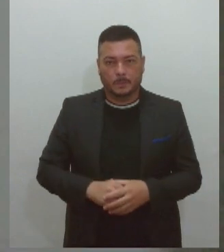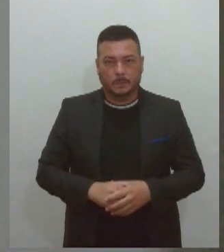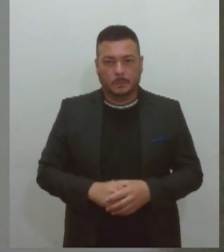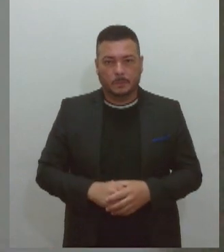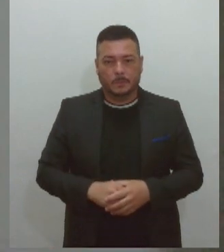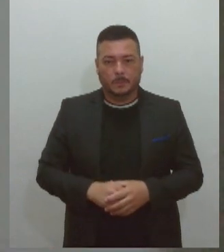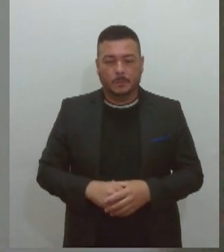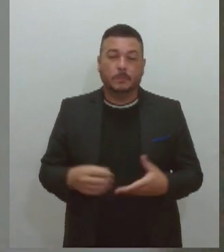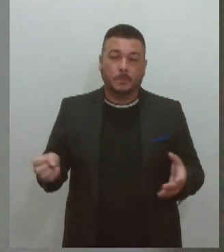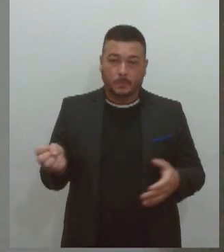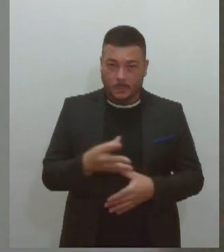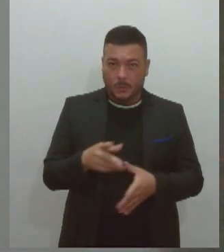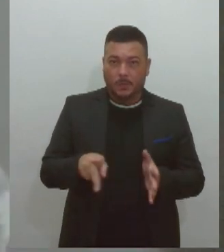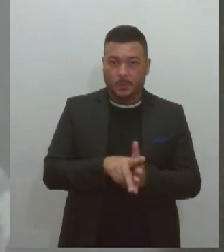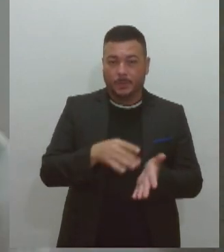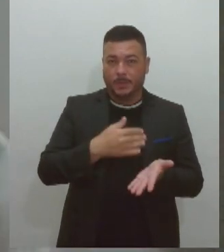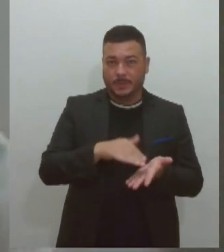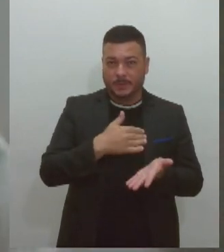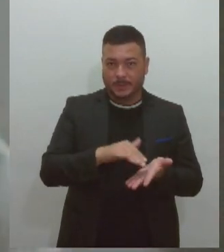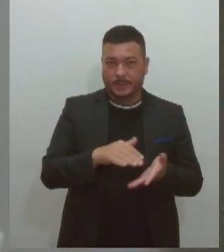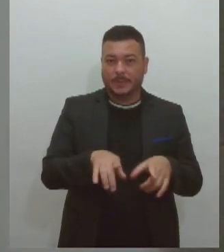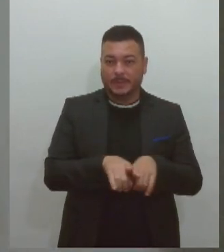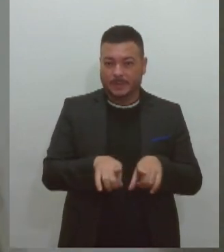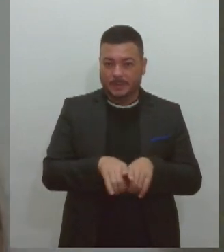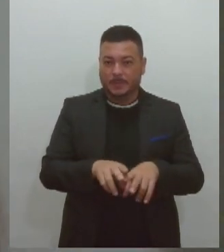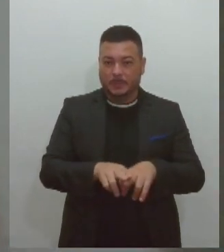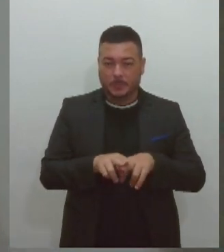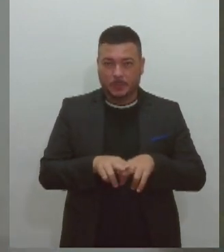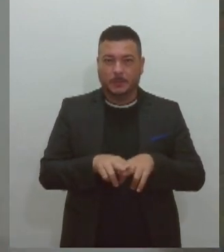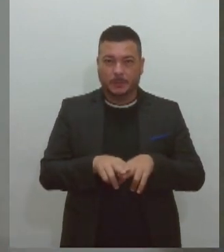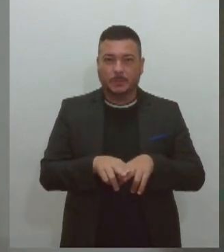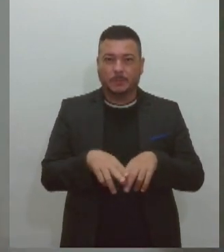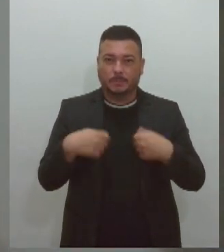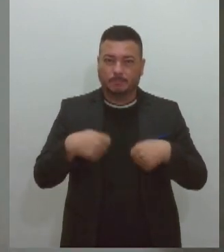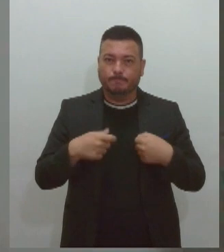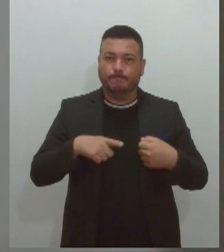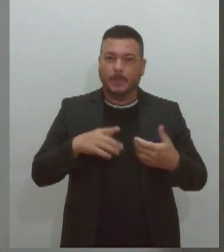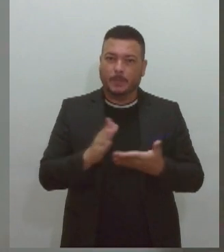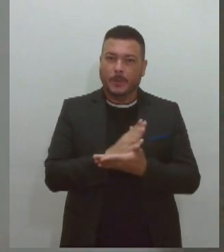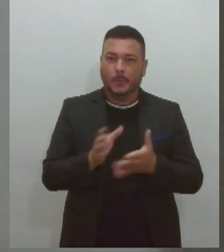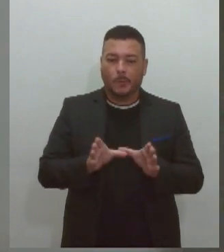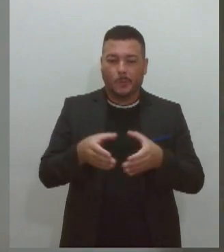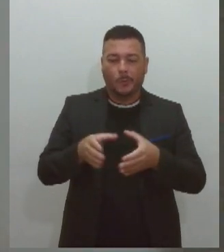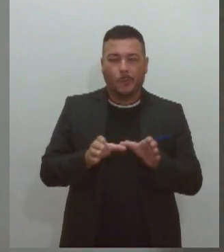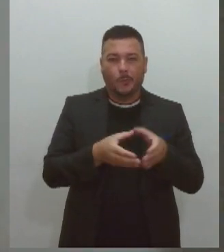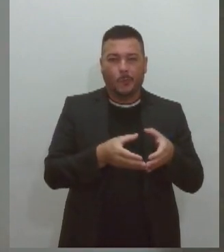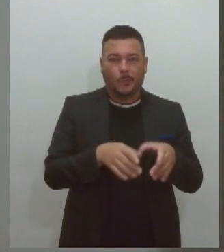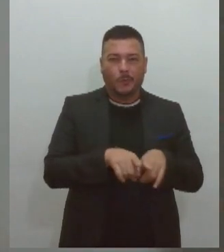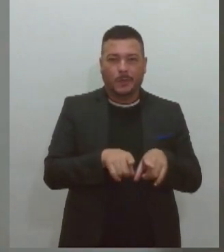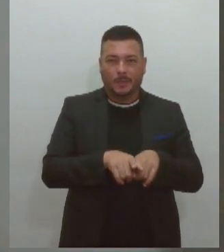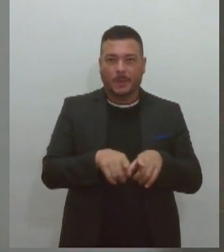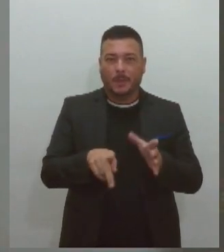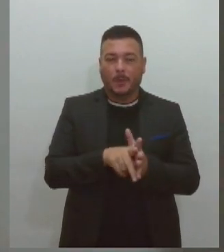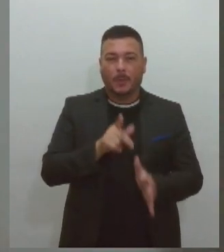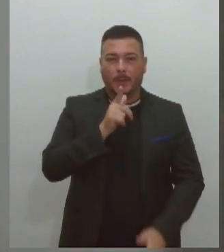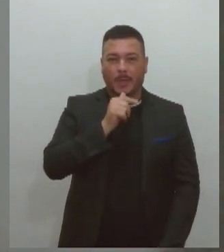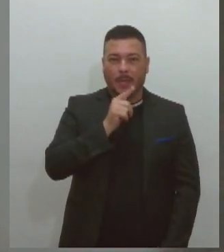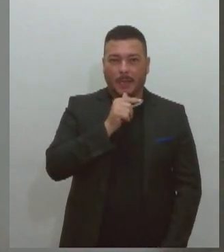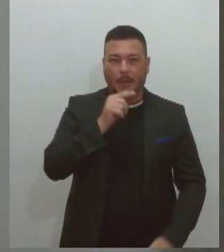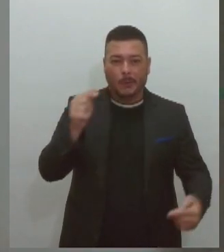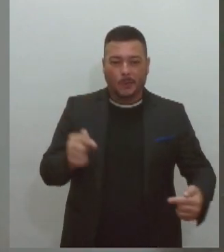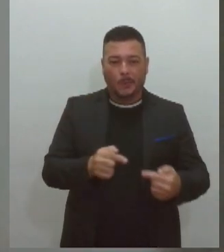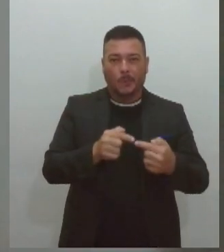trabalhamos bastante, né? Temos algumas diretorias, temos diretoria de recursos hídricos que liga, que se lida, né?